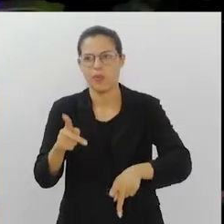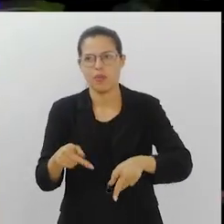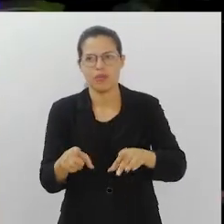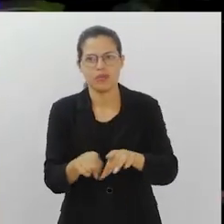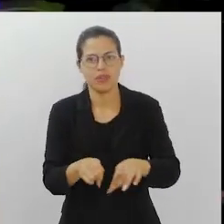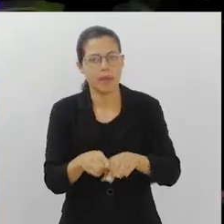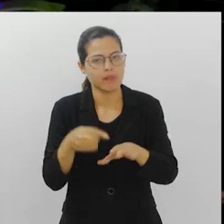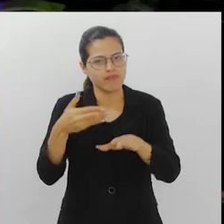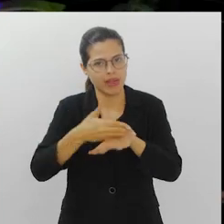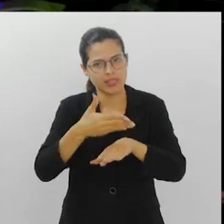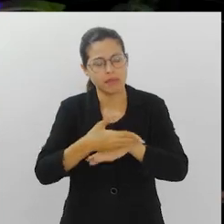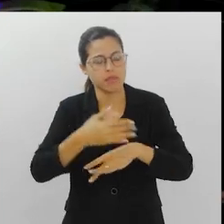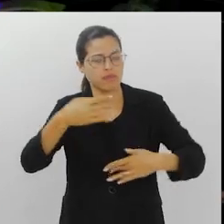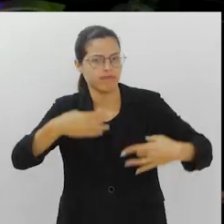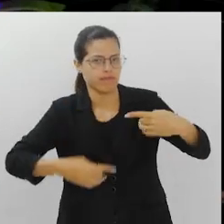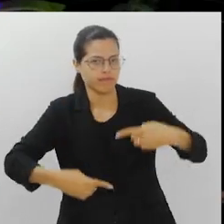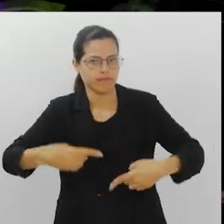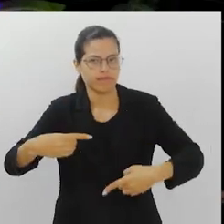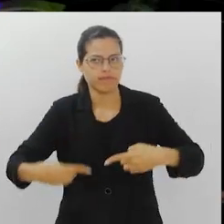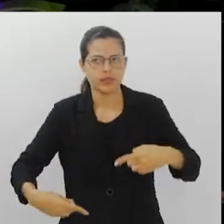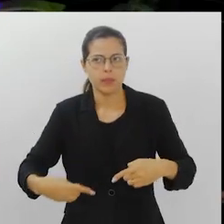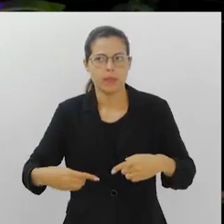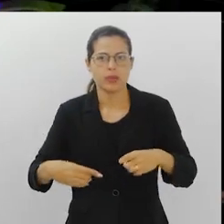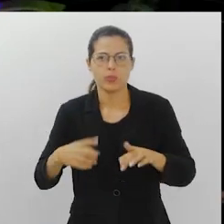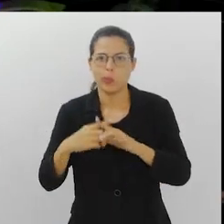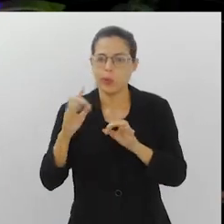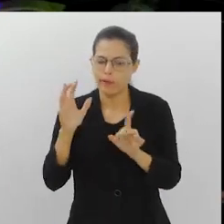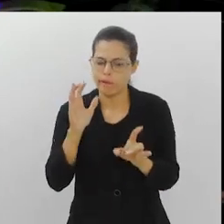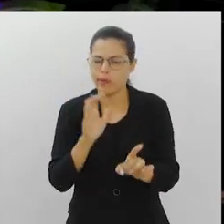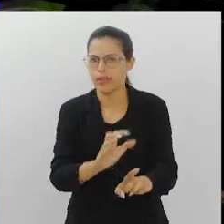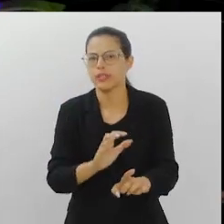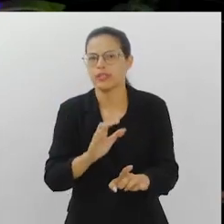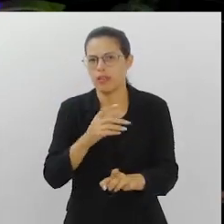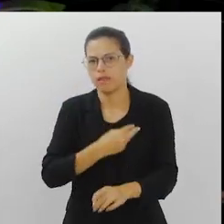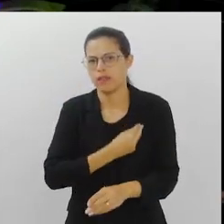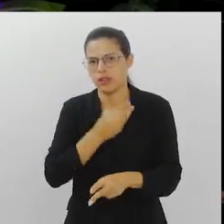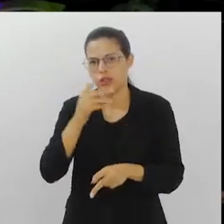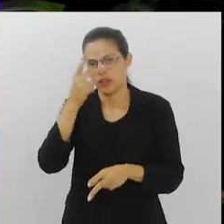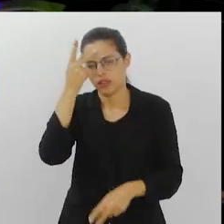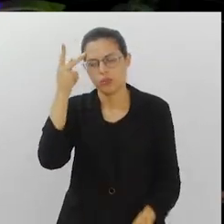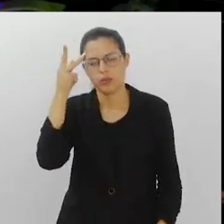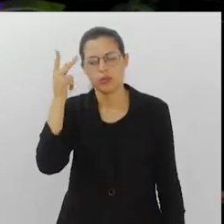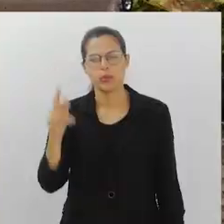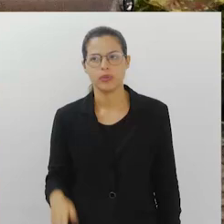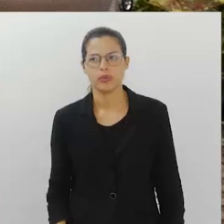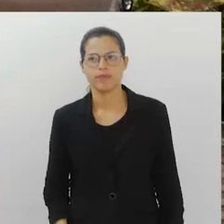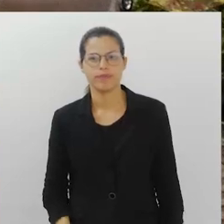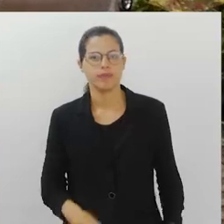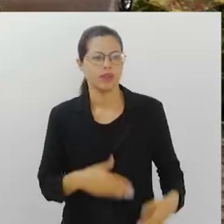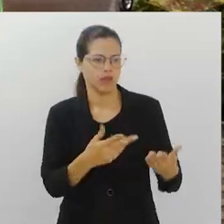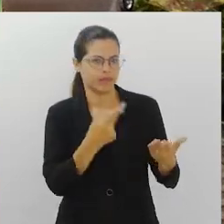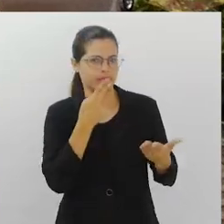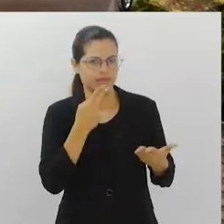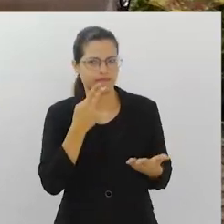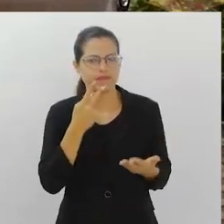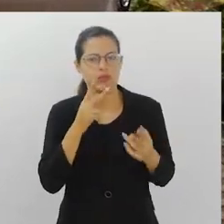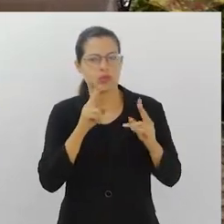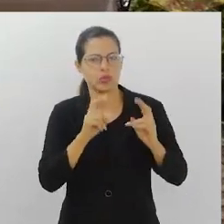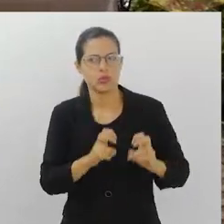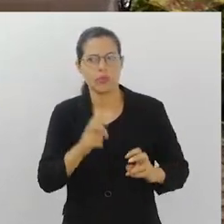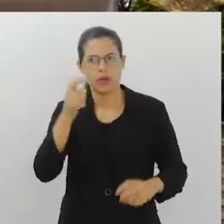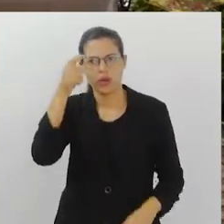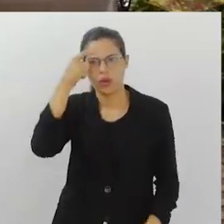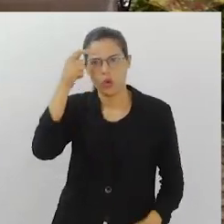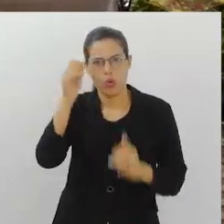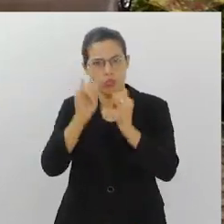povo, está envolvida também nesse debate, o que afeta também a vida das pessoas. E a senhora falou sobre a conscientização da